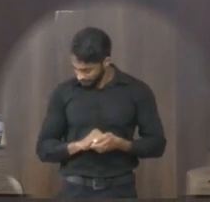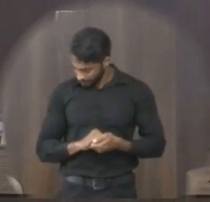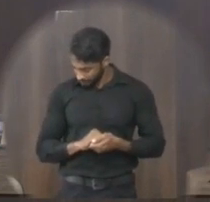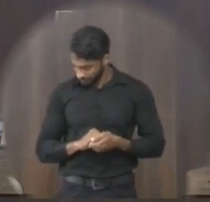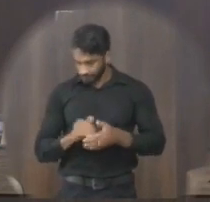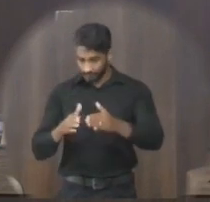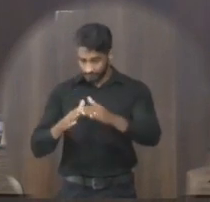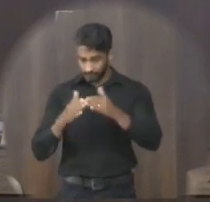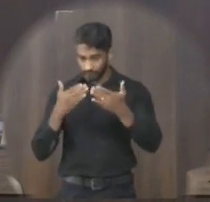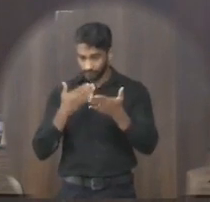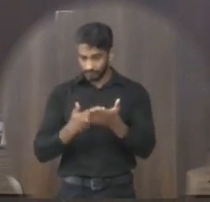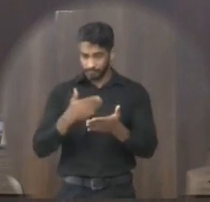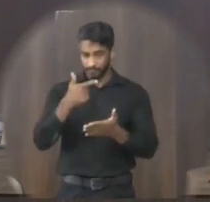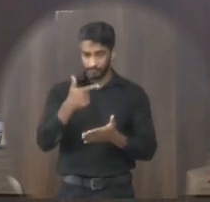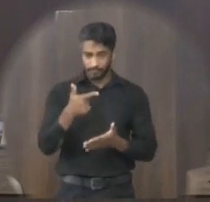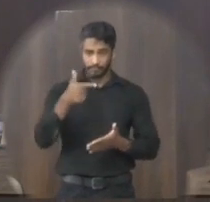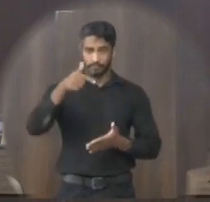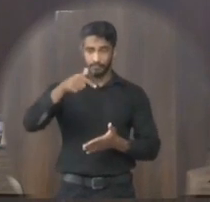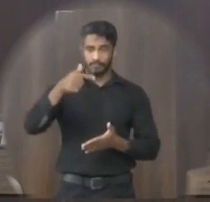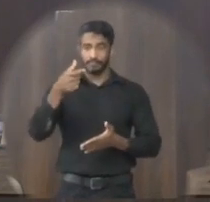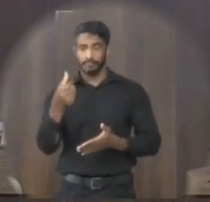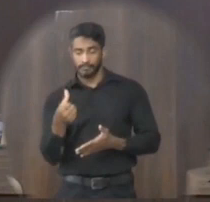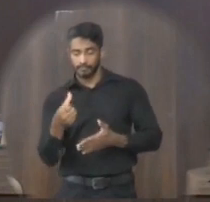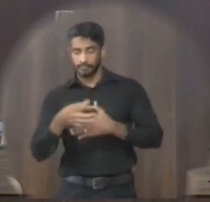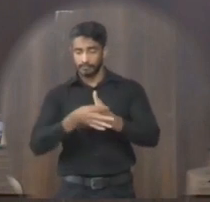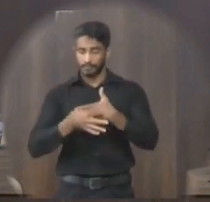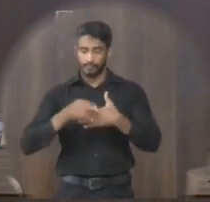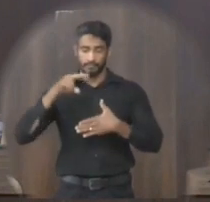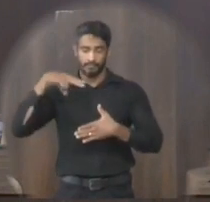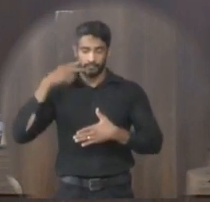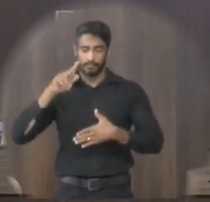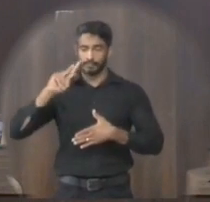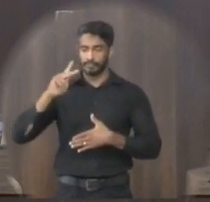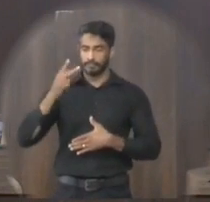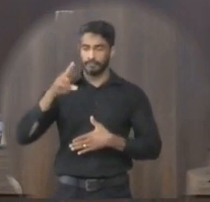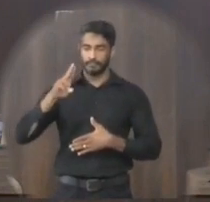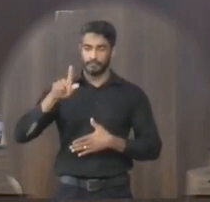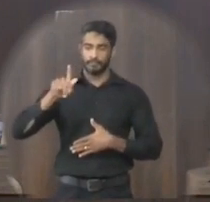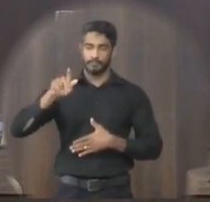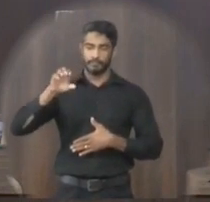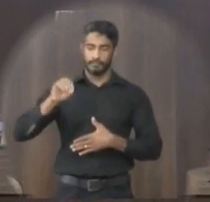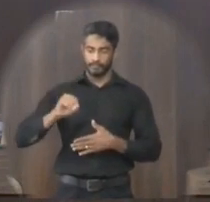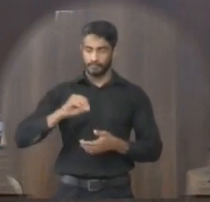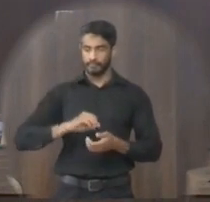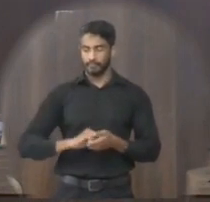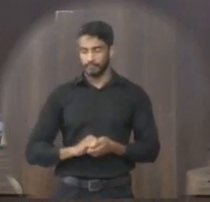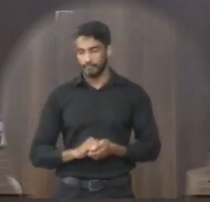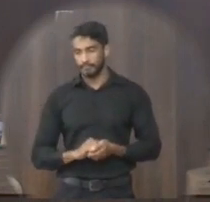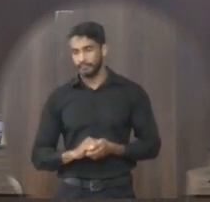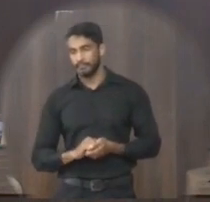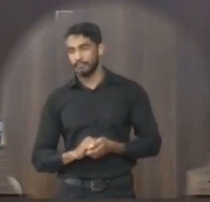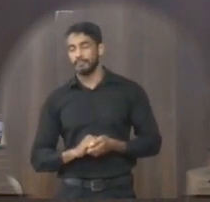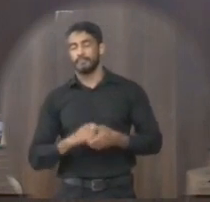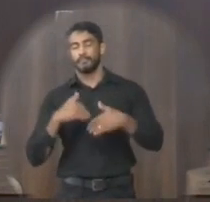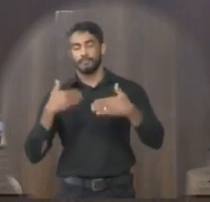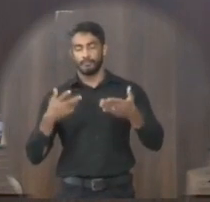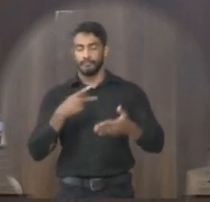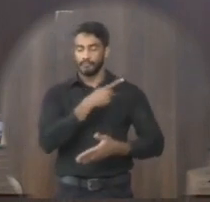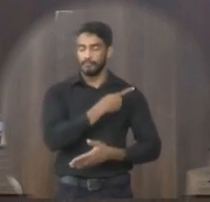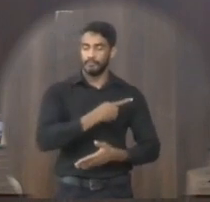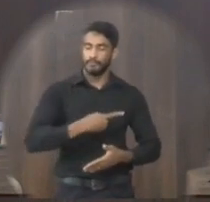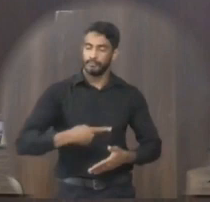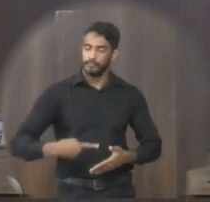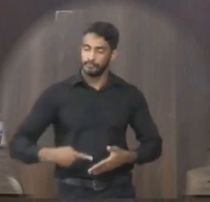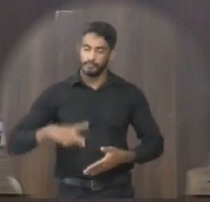indicação necessidade 276 de autoria do vereador Hugo Leonardo Dias Caires excelentíssimo senhor presidente